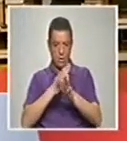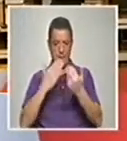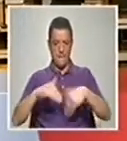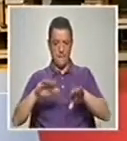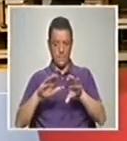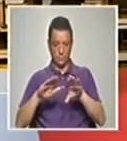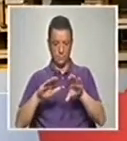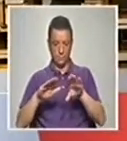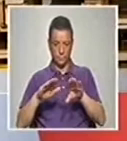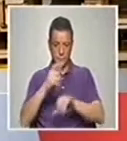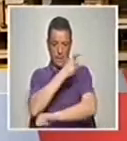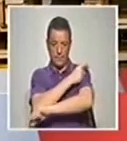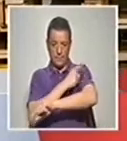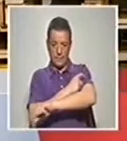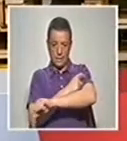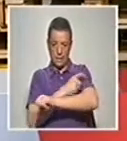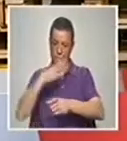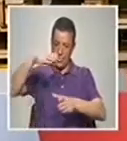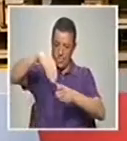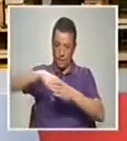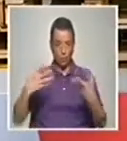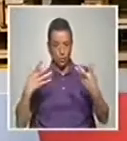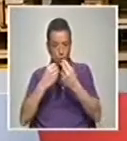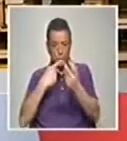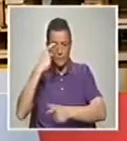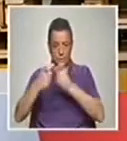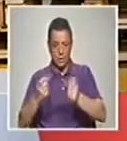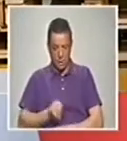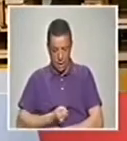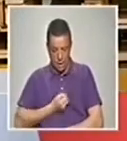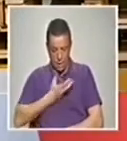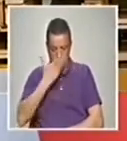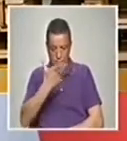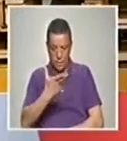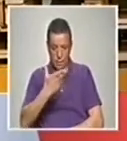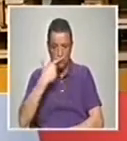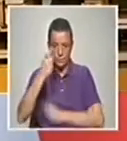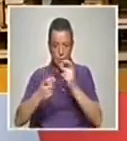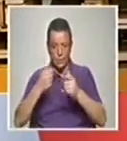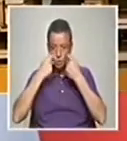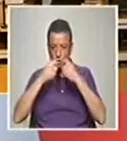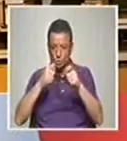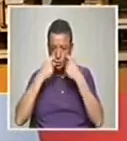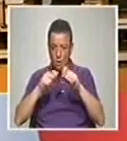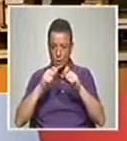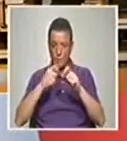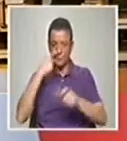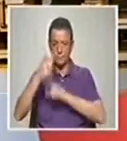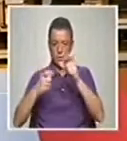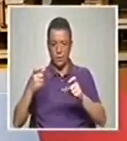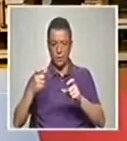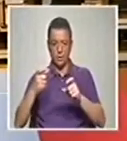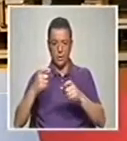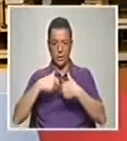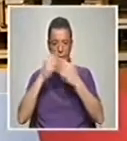representação é feita no meio do público. Ela própria desabafa com o público, chora com o público, e portanto o público são figurantes,